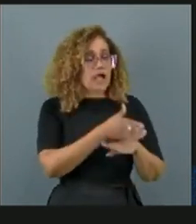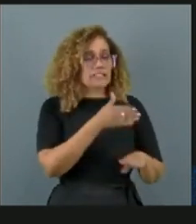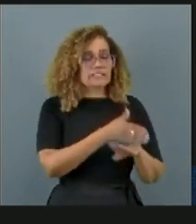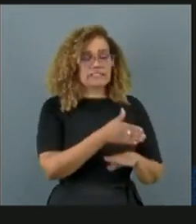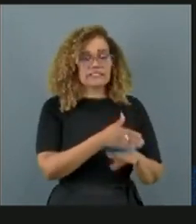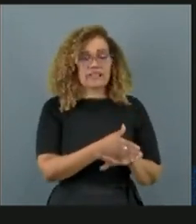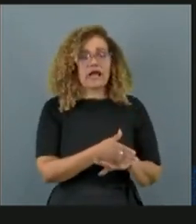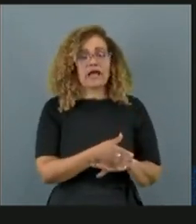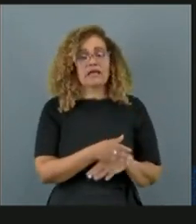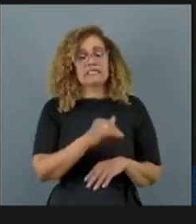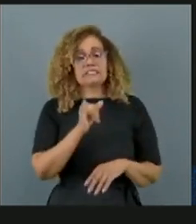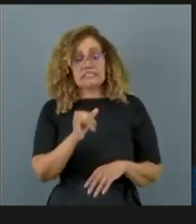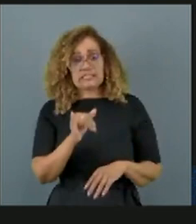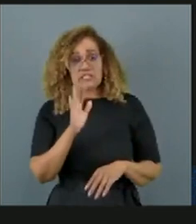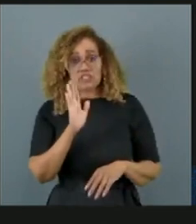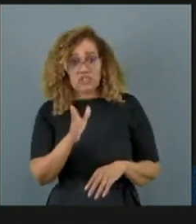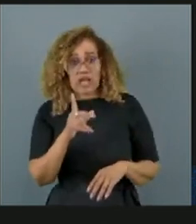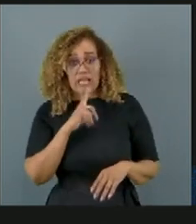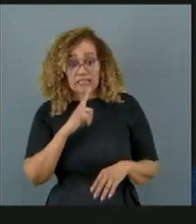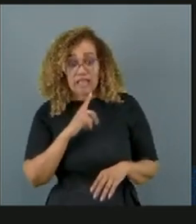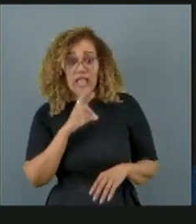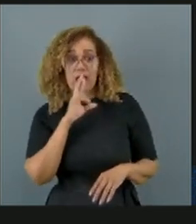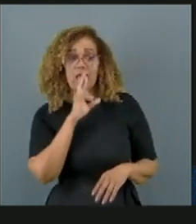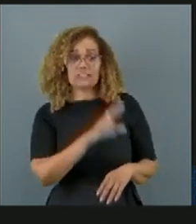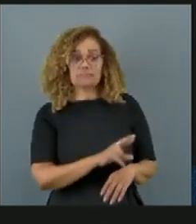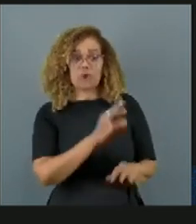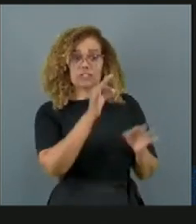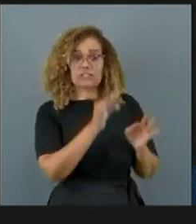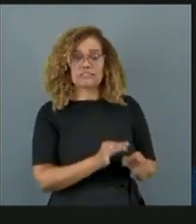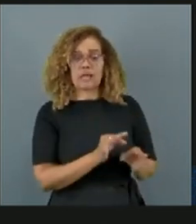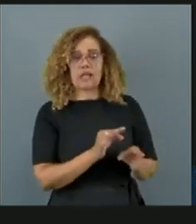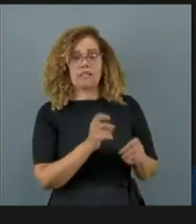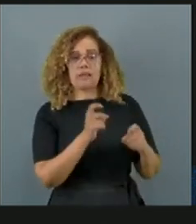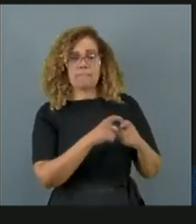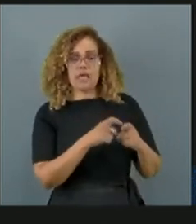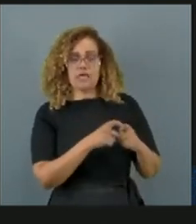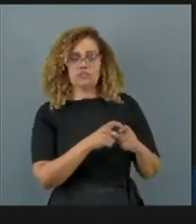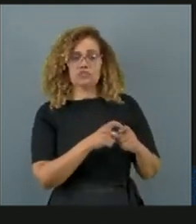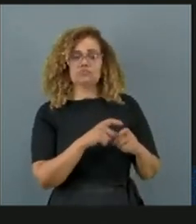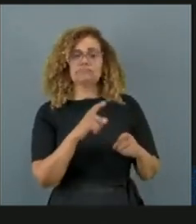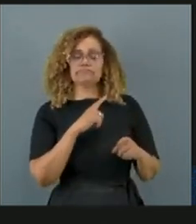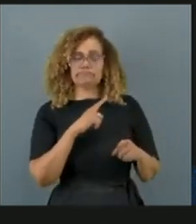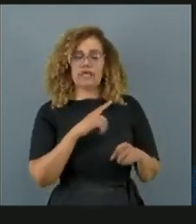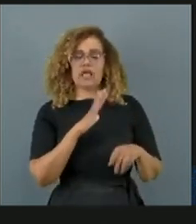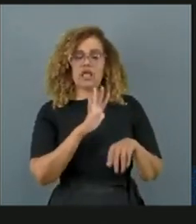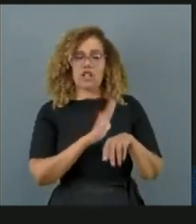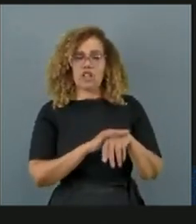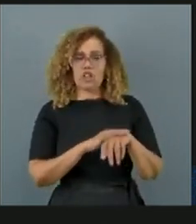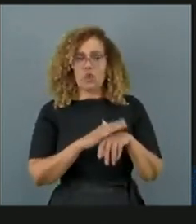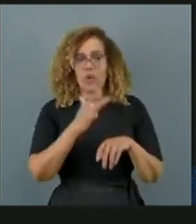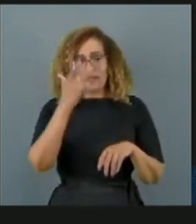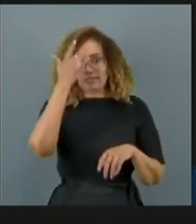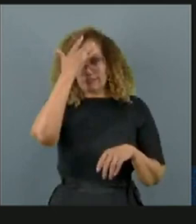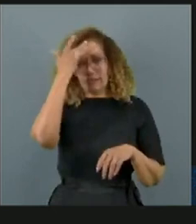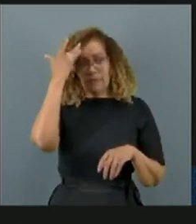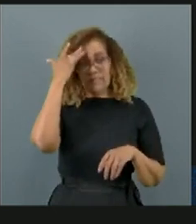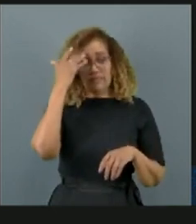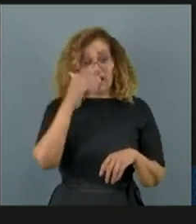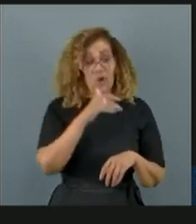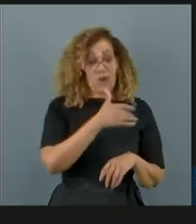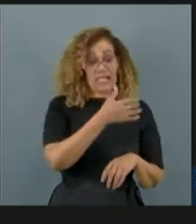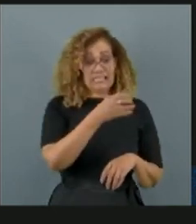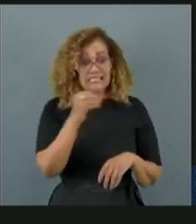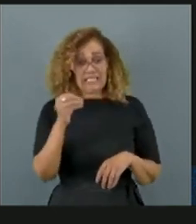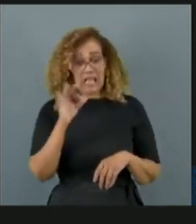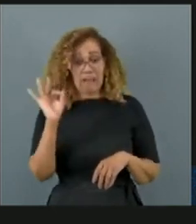se tinha diagnóstico de doença mental. Gente, é praticamente 100% das pessoas